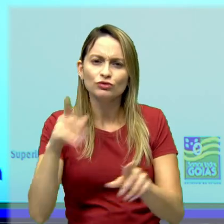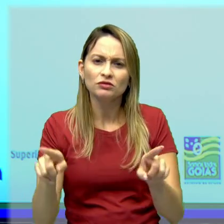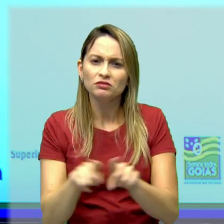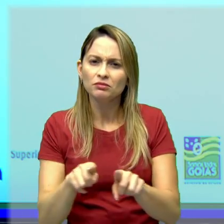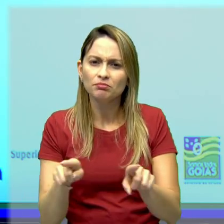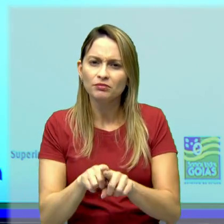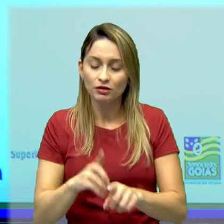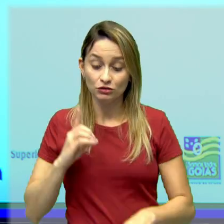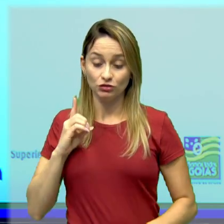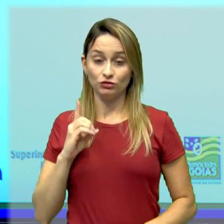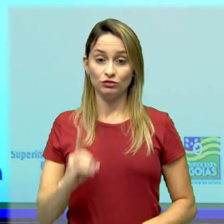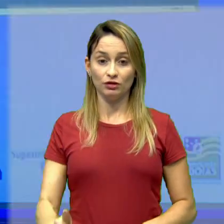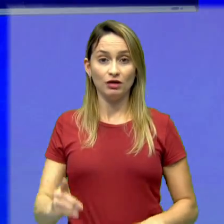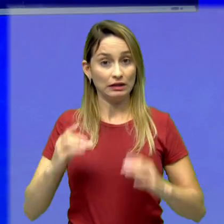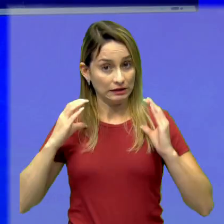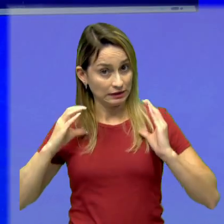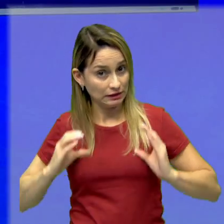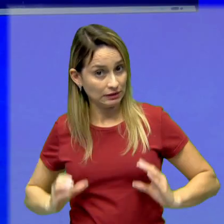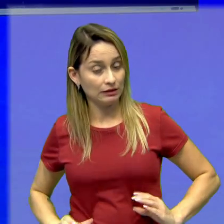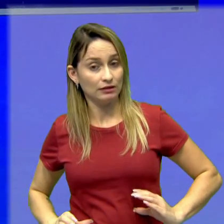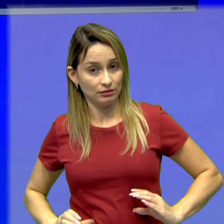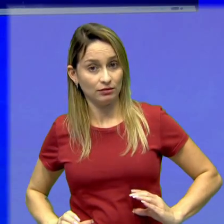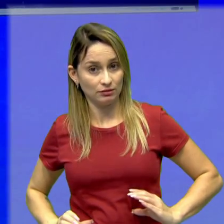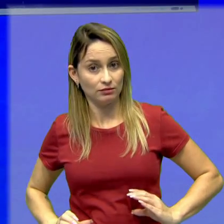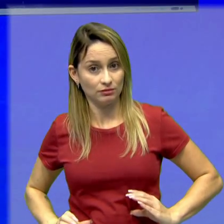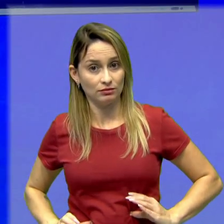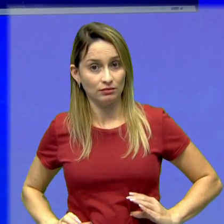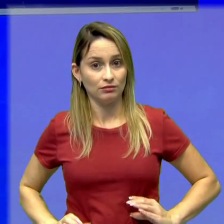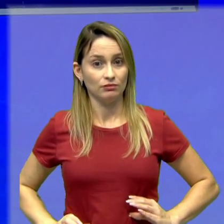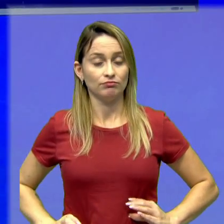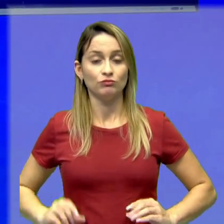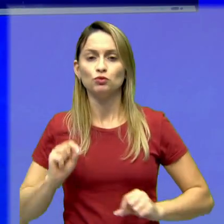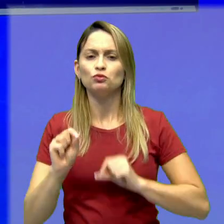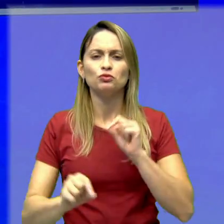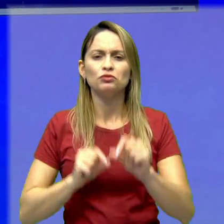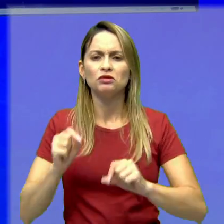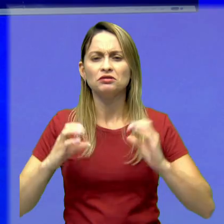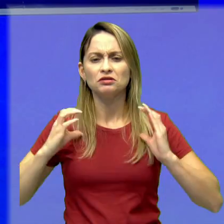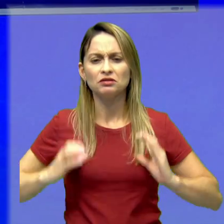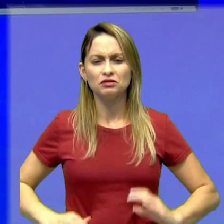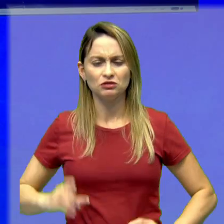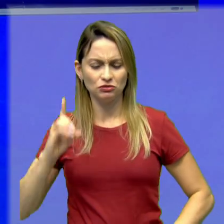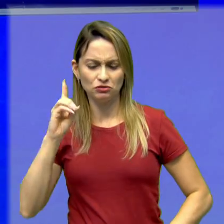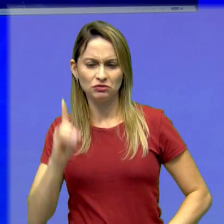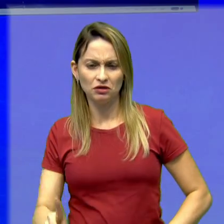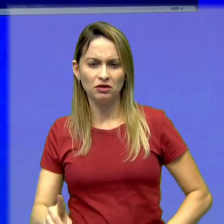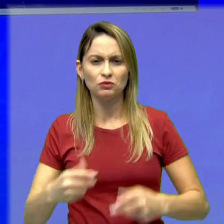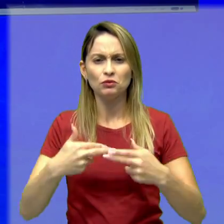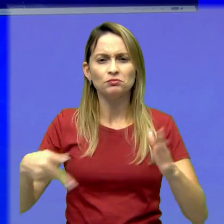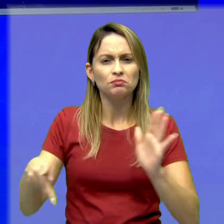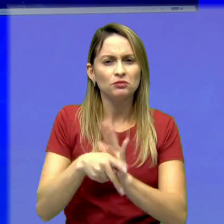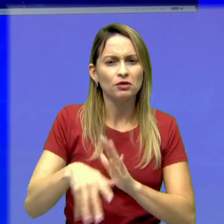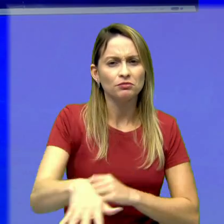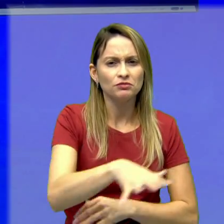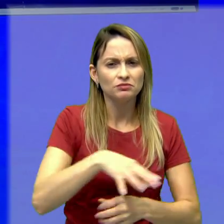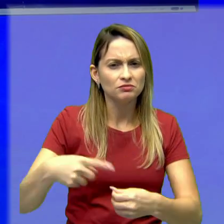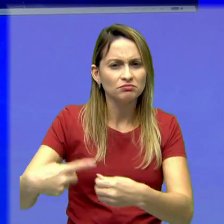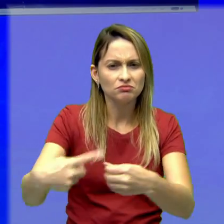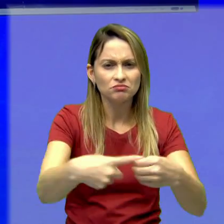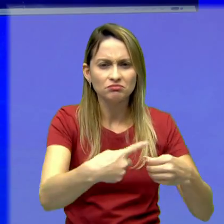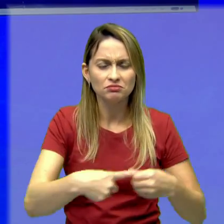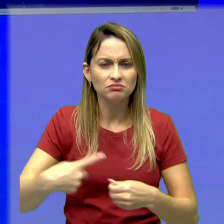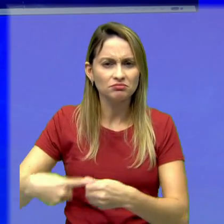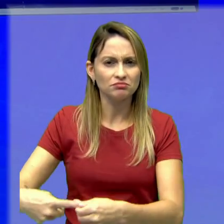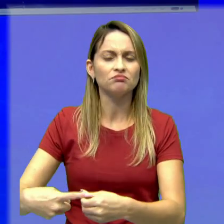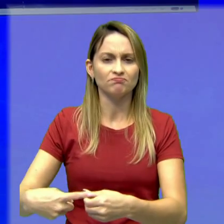a noção de direito e cidadania. O cidadão é aquele que tem direito sobre uma determinada cidade.